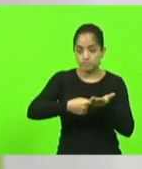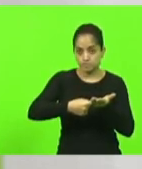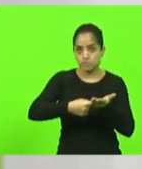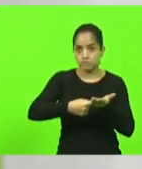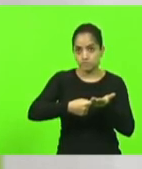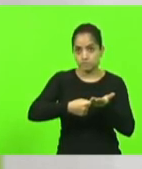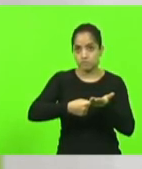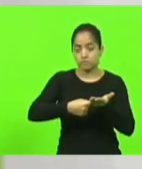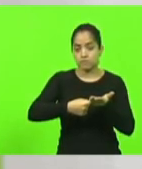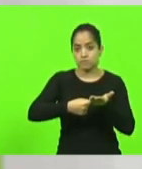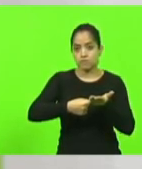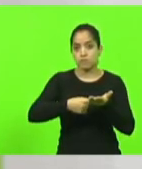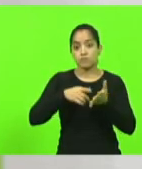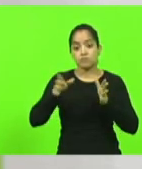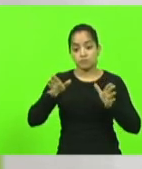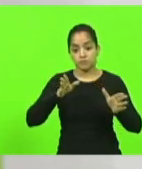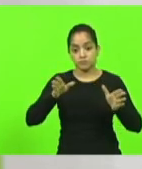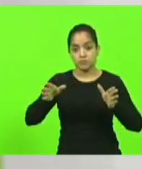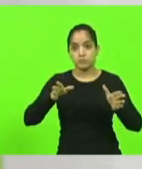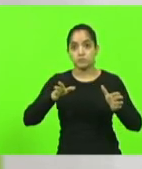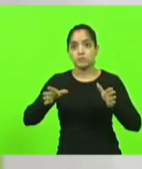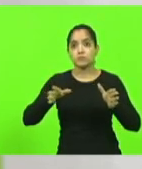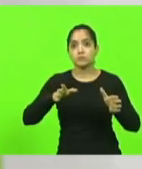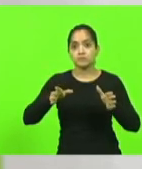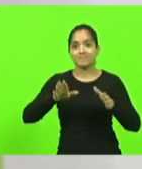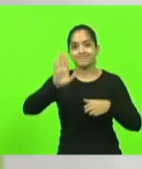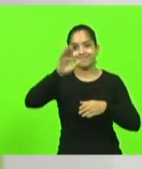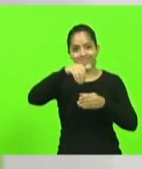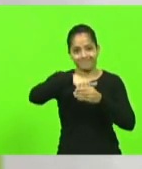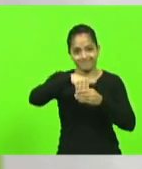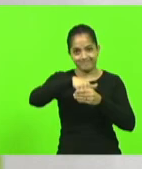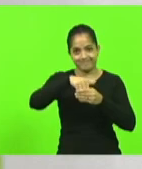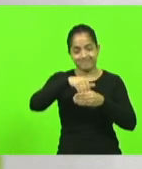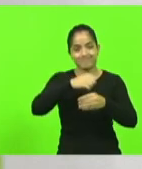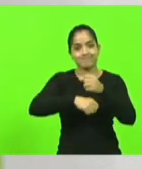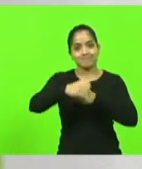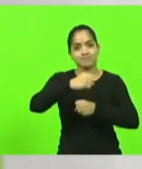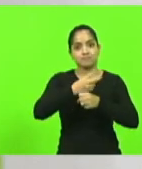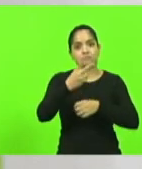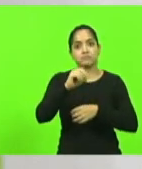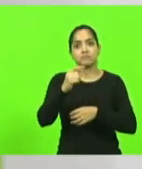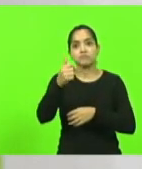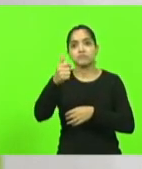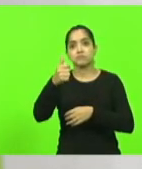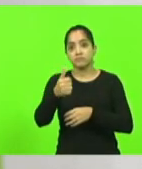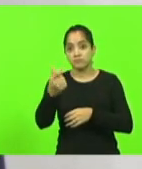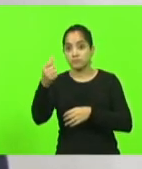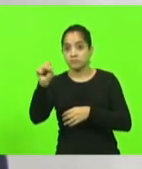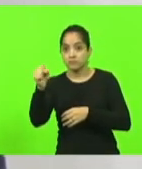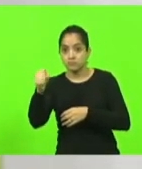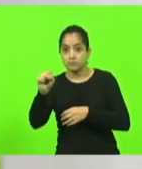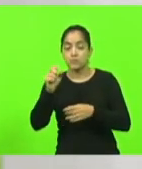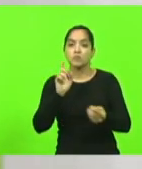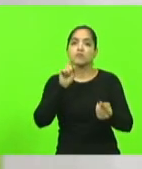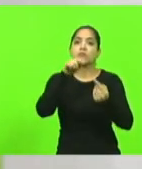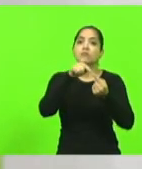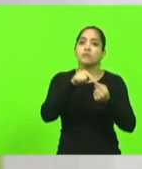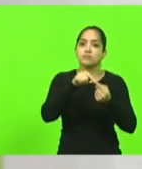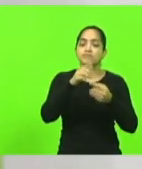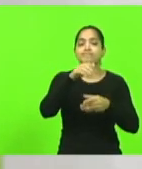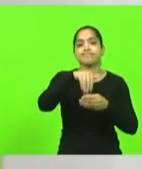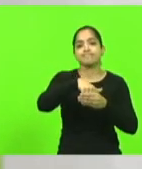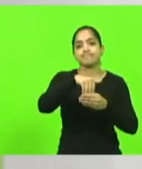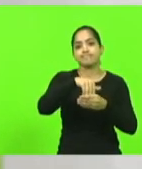durante as eleições de 2018. Foi com esse objetivo que nós votamos no nosso